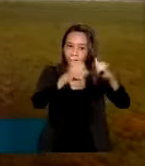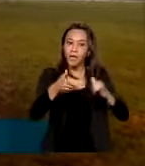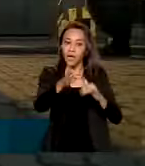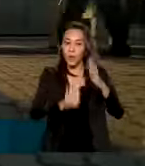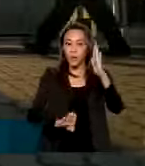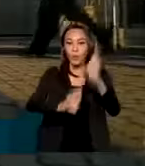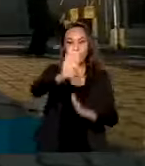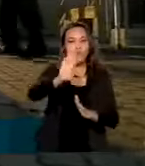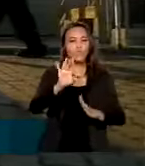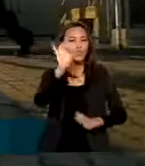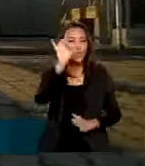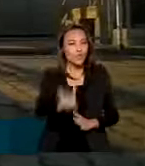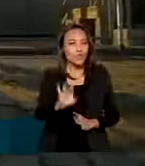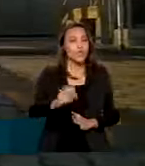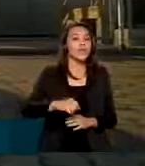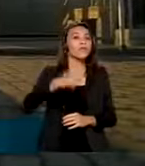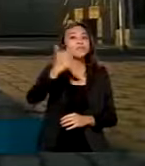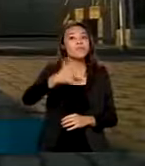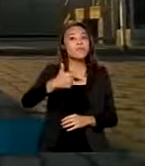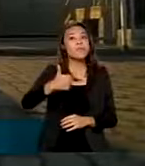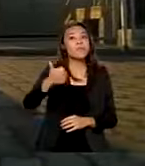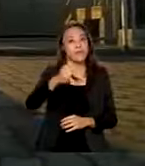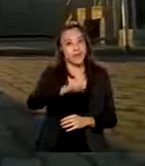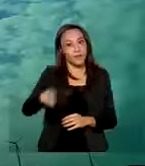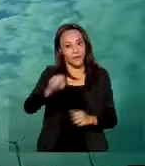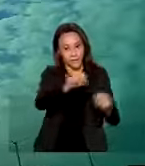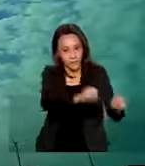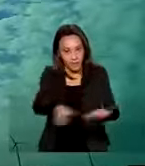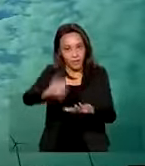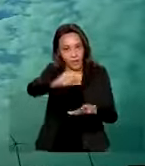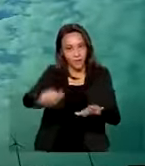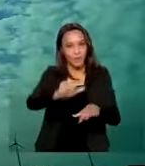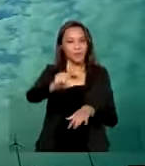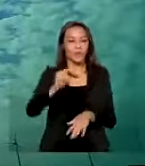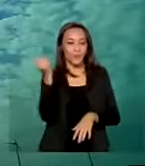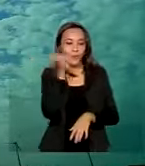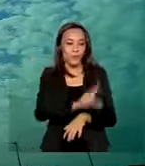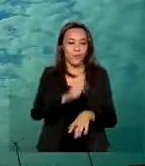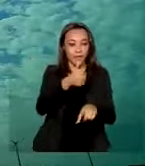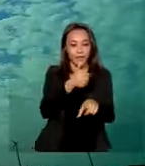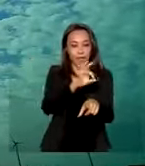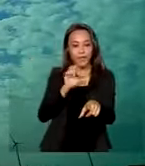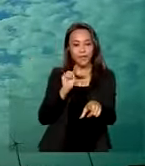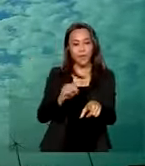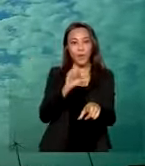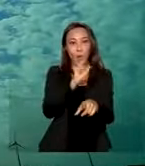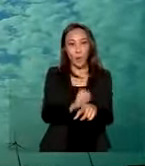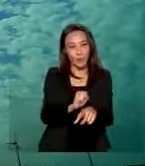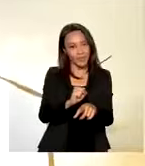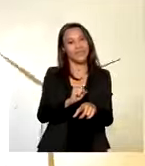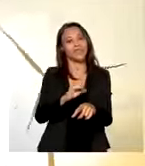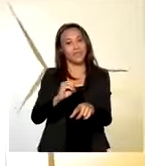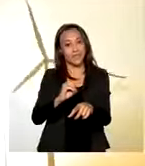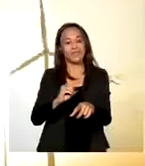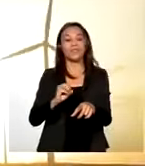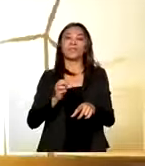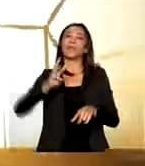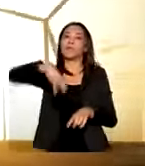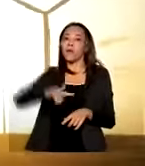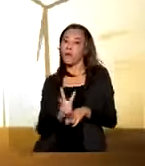ultrapassou só nas primeiras semanas de julho a marca dos 10.800 megawatts,